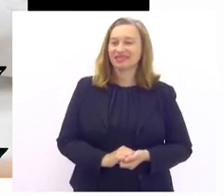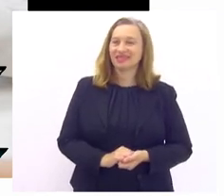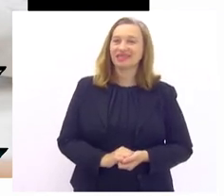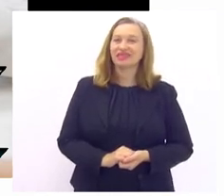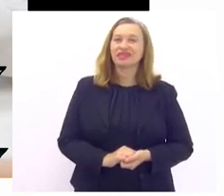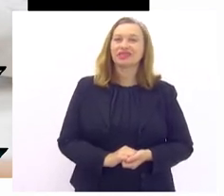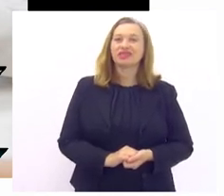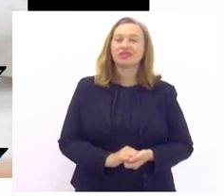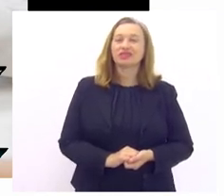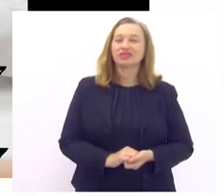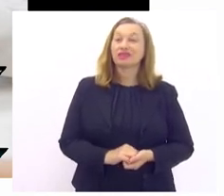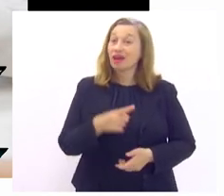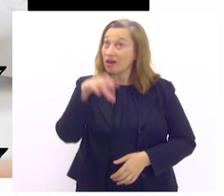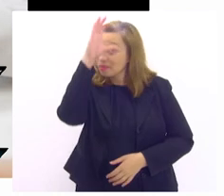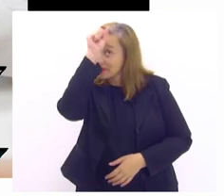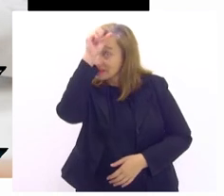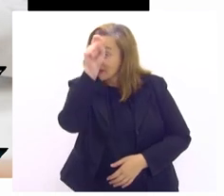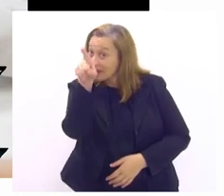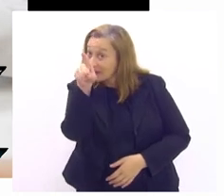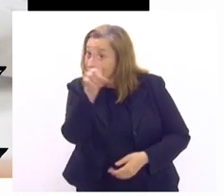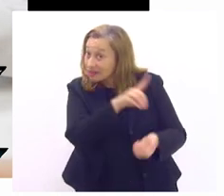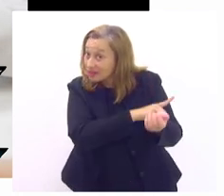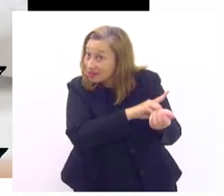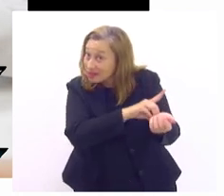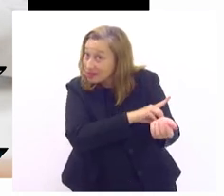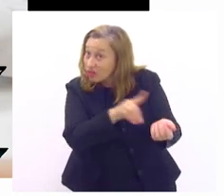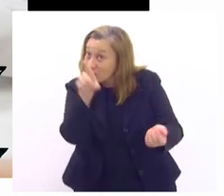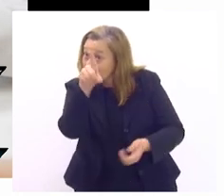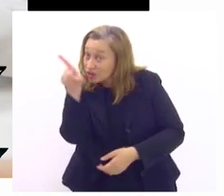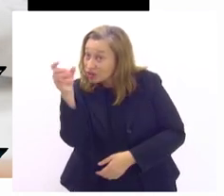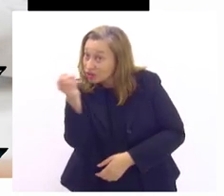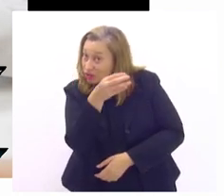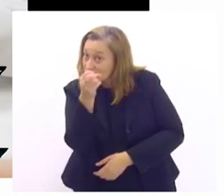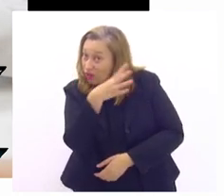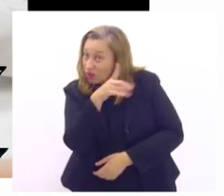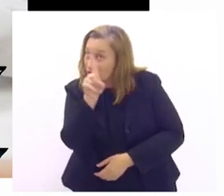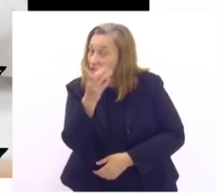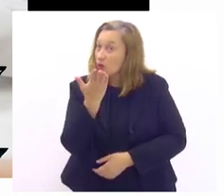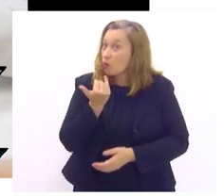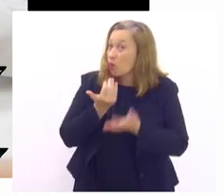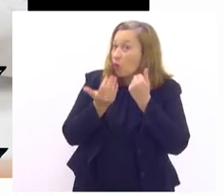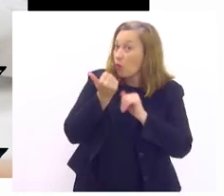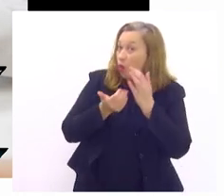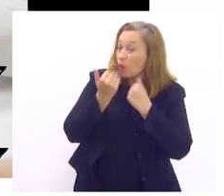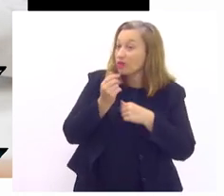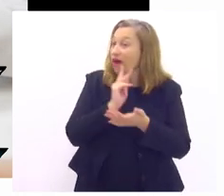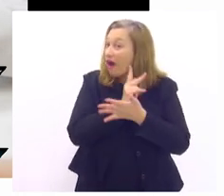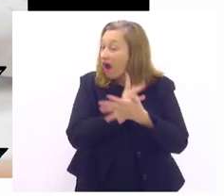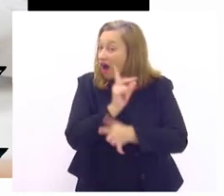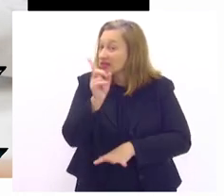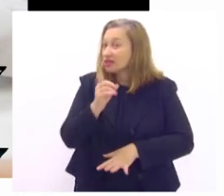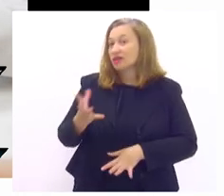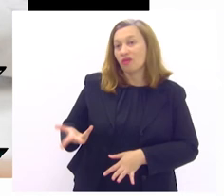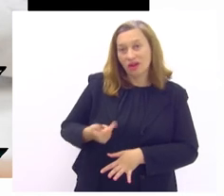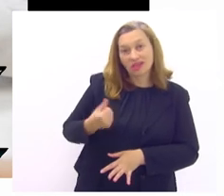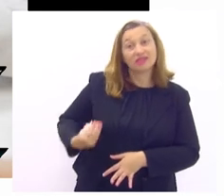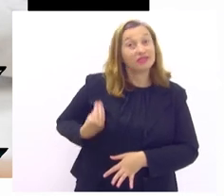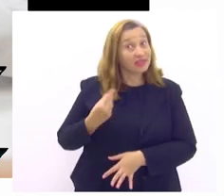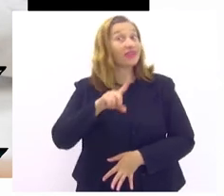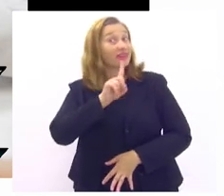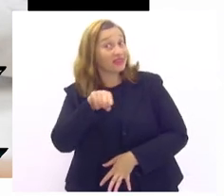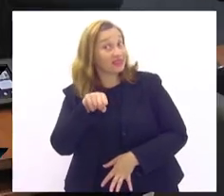tem que aprender sobre diabetes vocês estão muito novos nada de comer besteira vocês aí que depois vão sair aprender